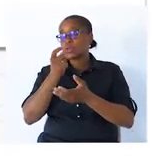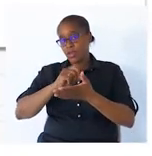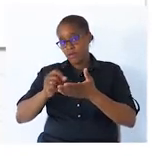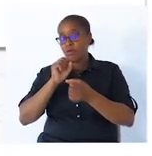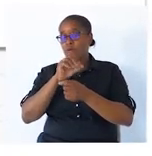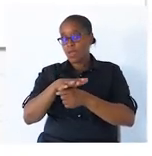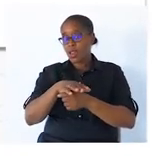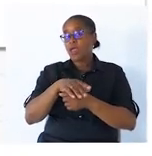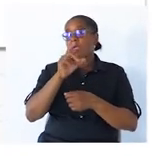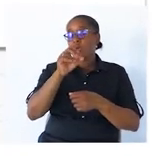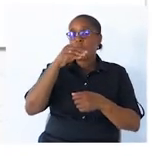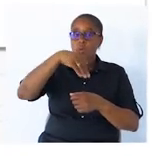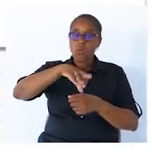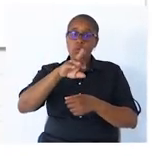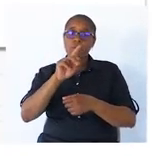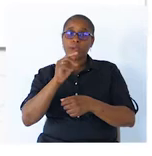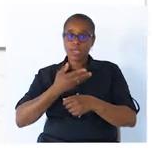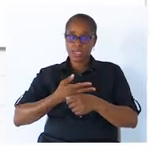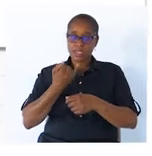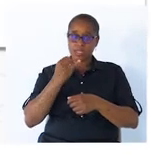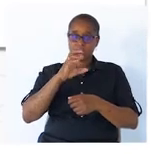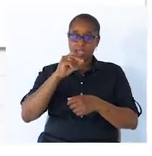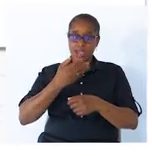O o predicado. Muito bem.